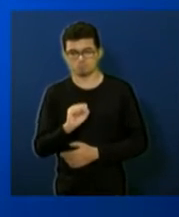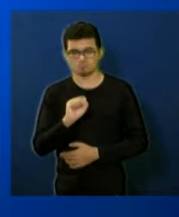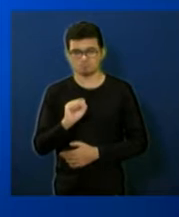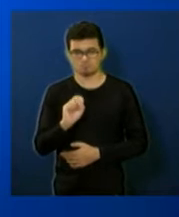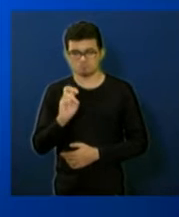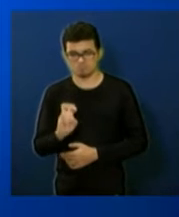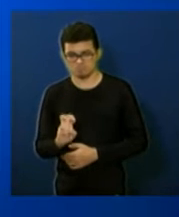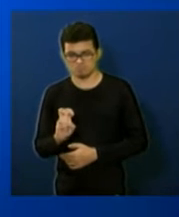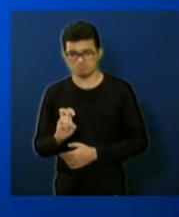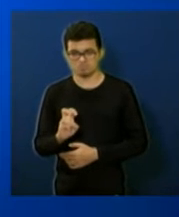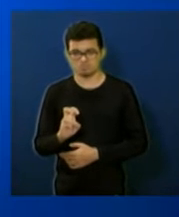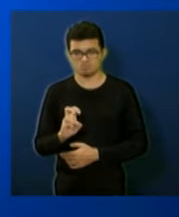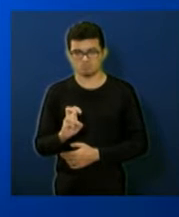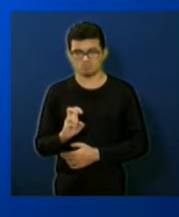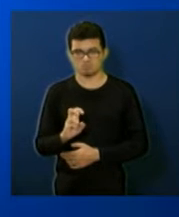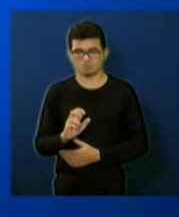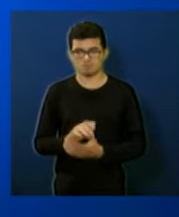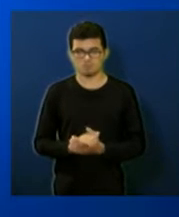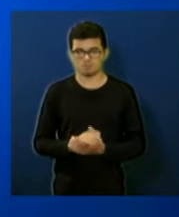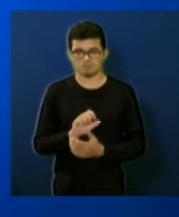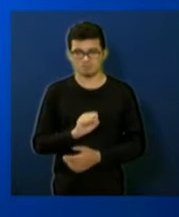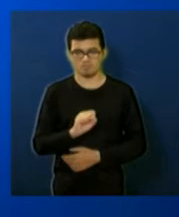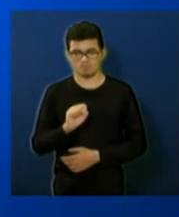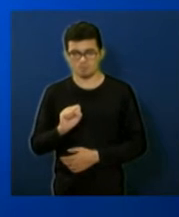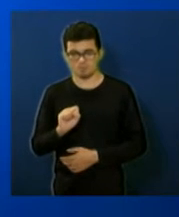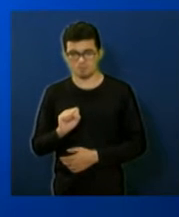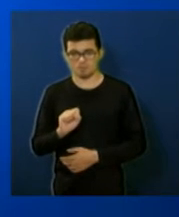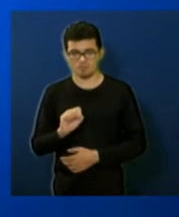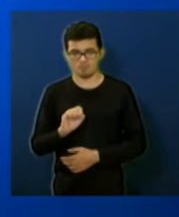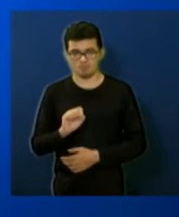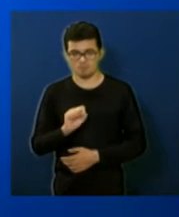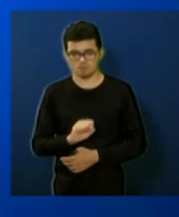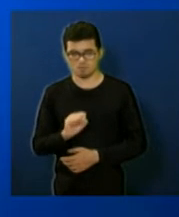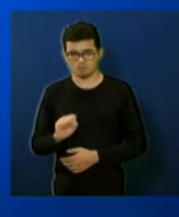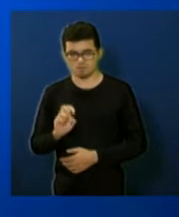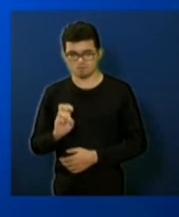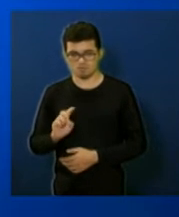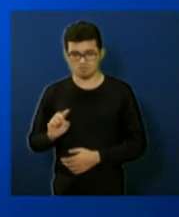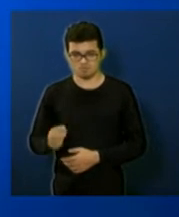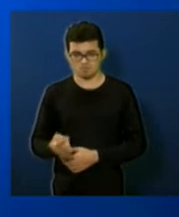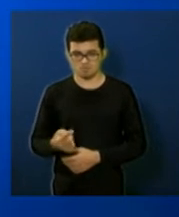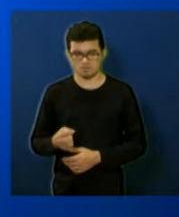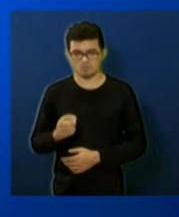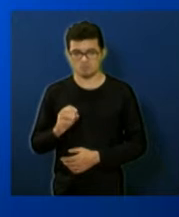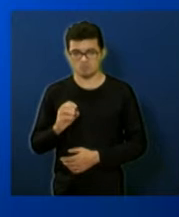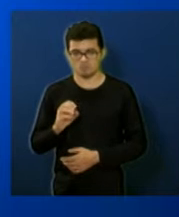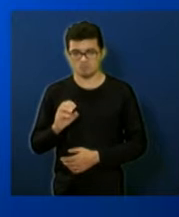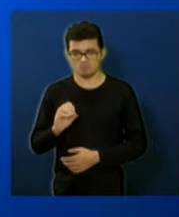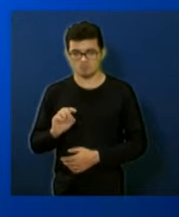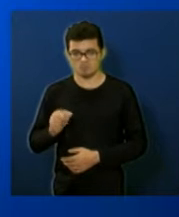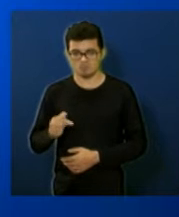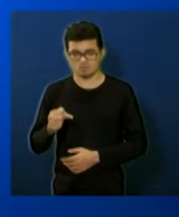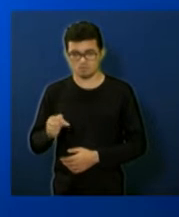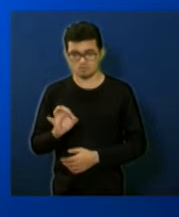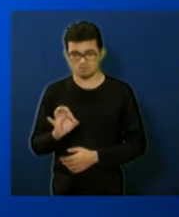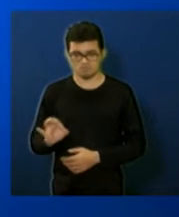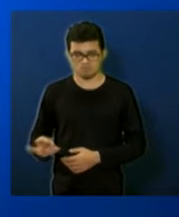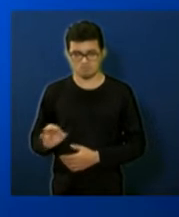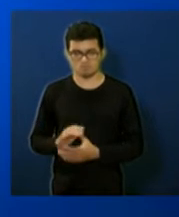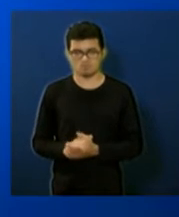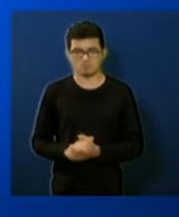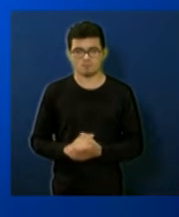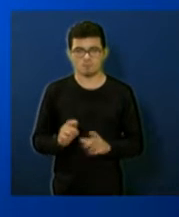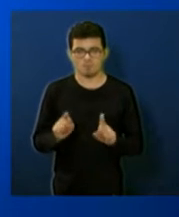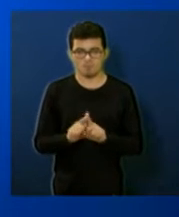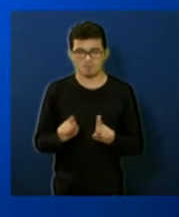os rendimentos das aplicações financeiras 800 previsão de 885 mil 0,7% a receita